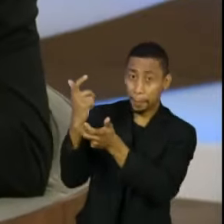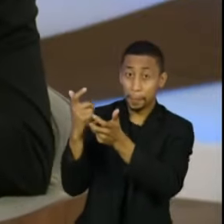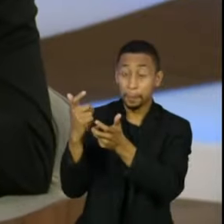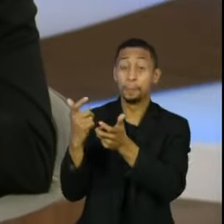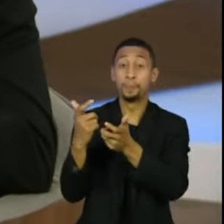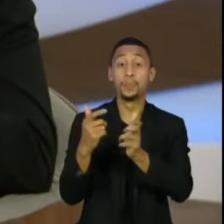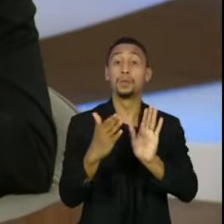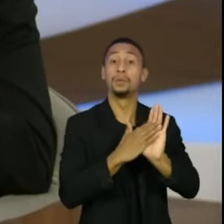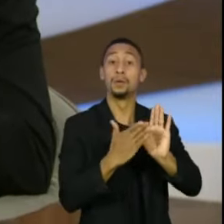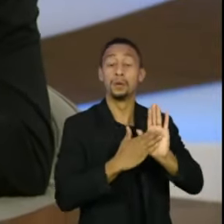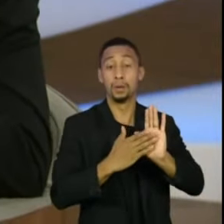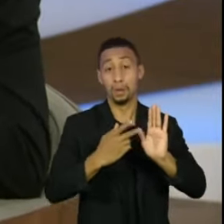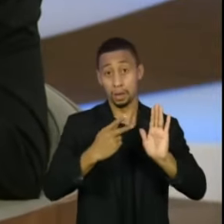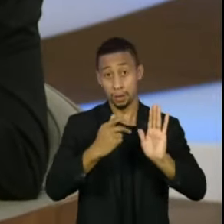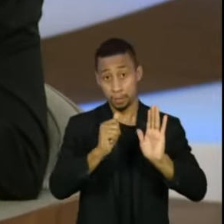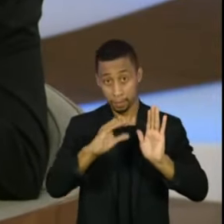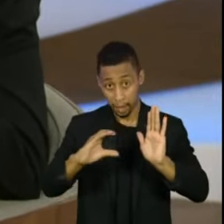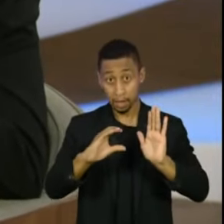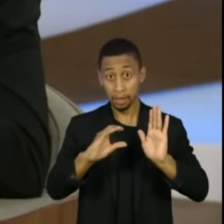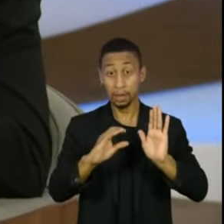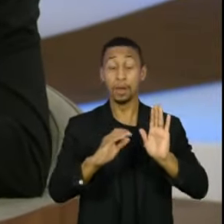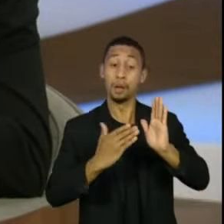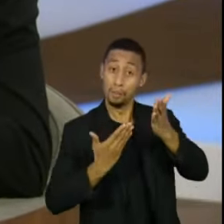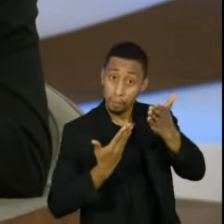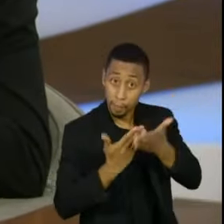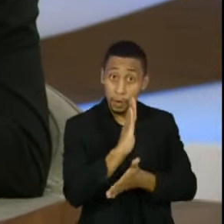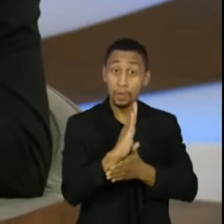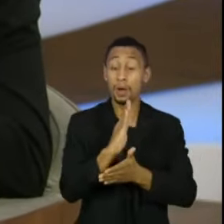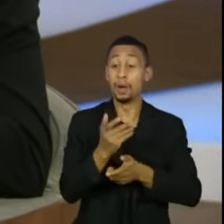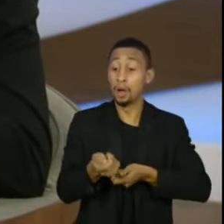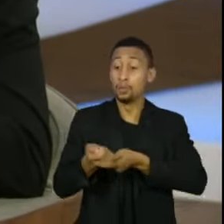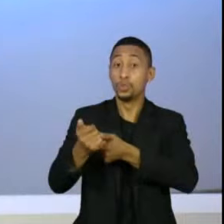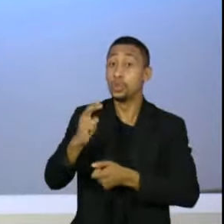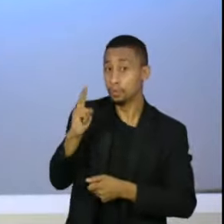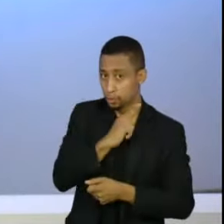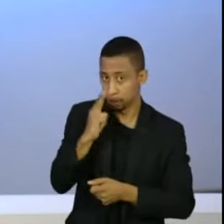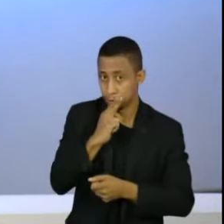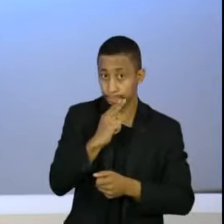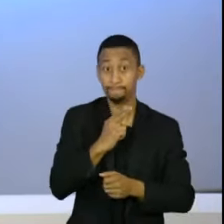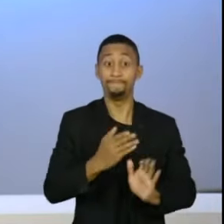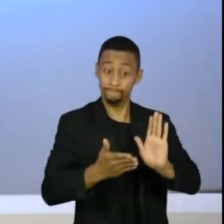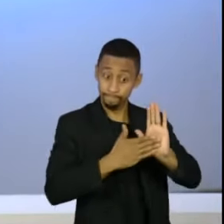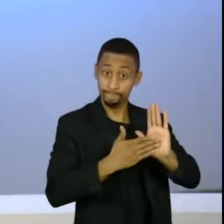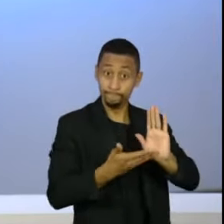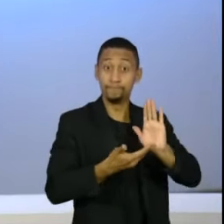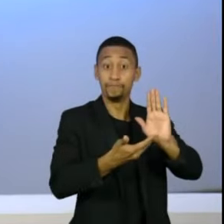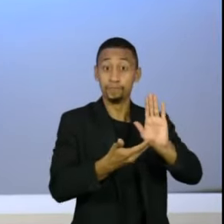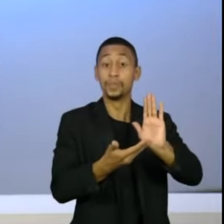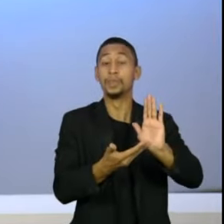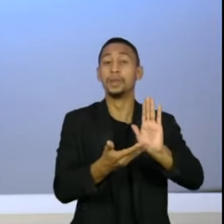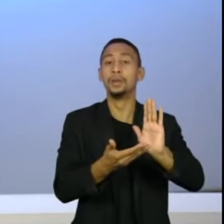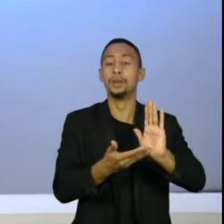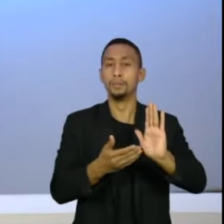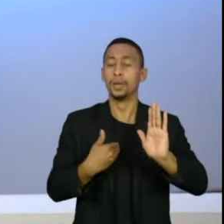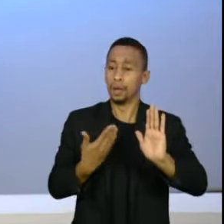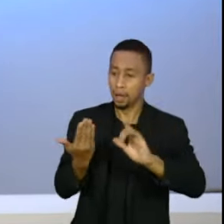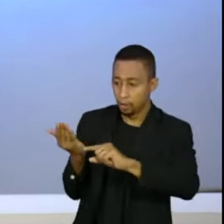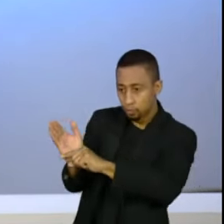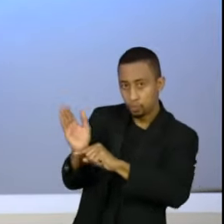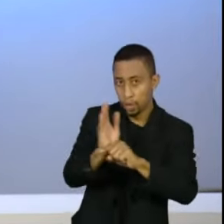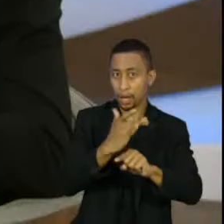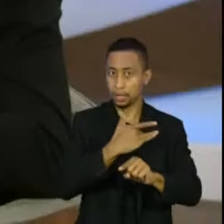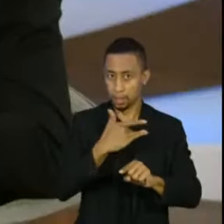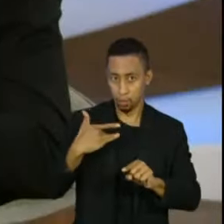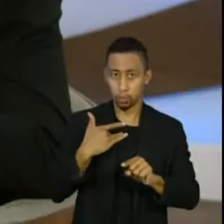auxílio emergencial no Brasil. Nós aprovamos as medidas provisórias relativamente à saúde, a 1.003 e agora com a aprovação também da 1.026